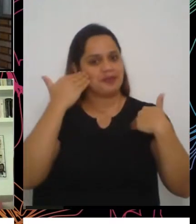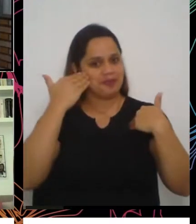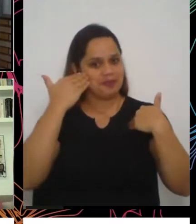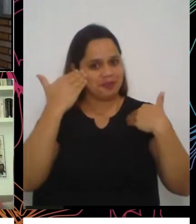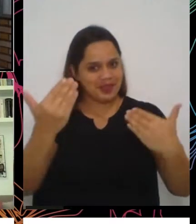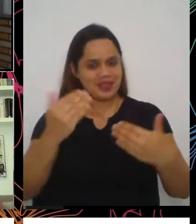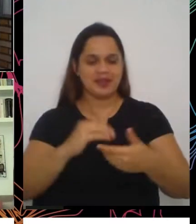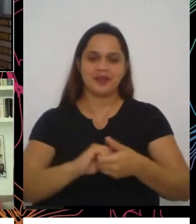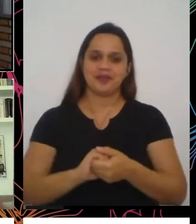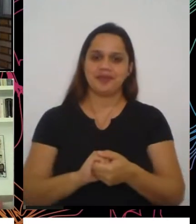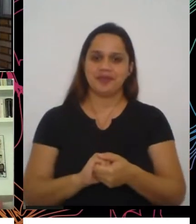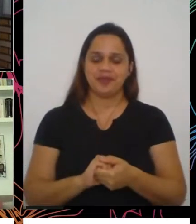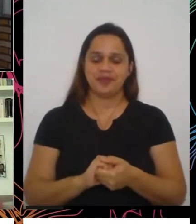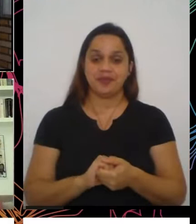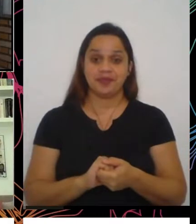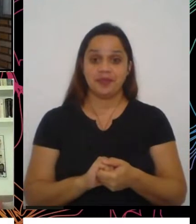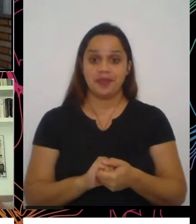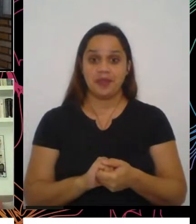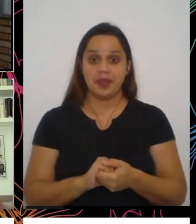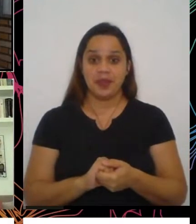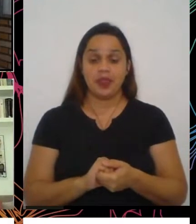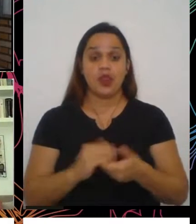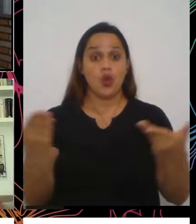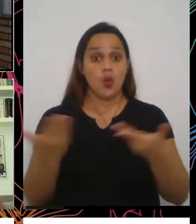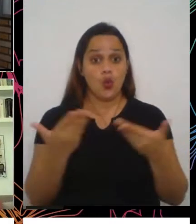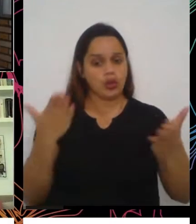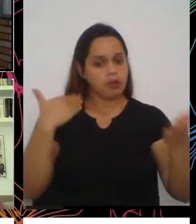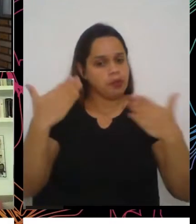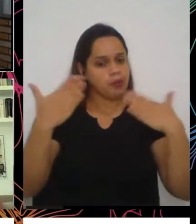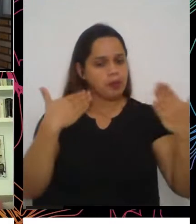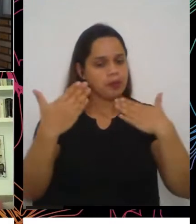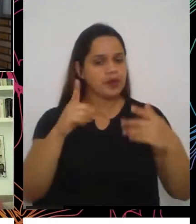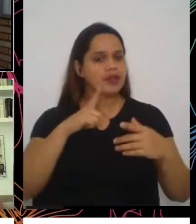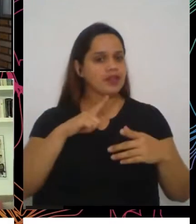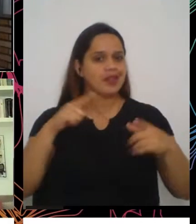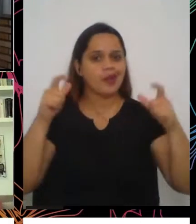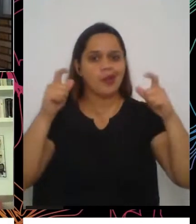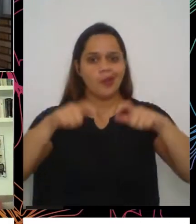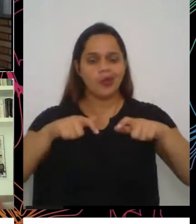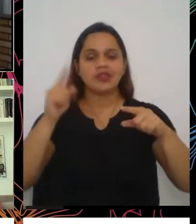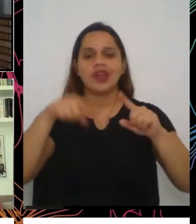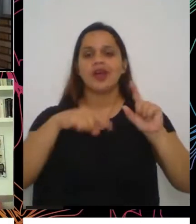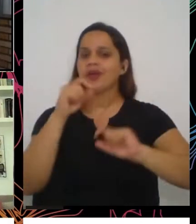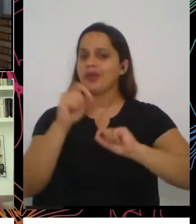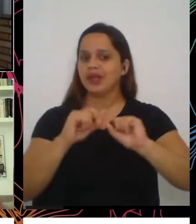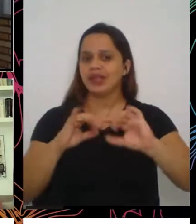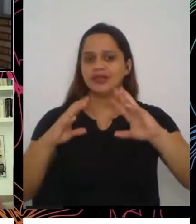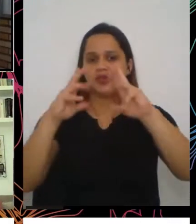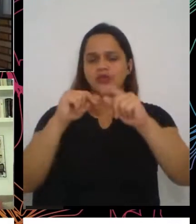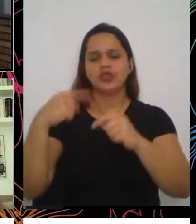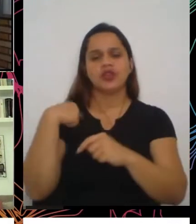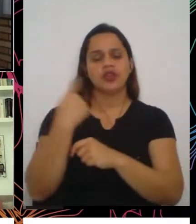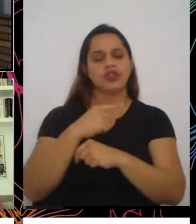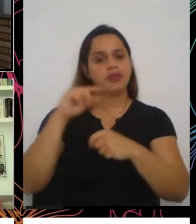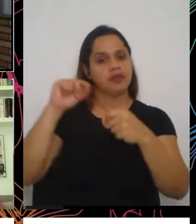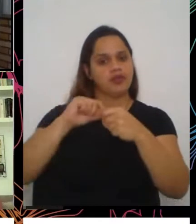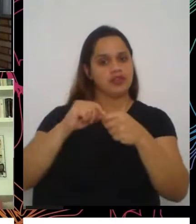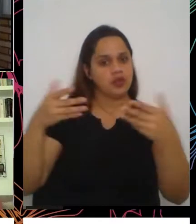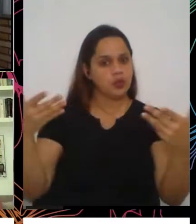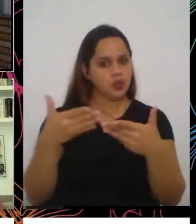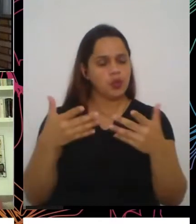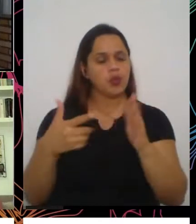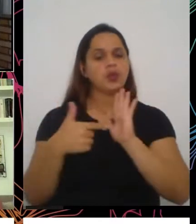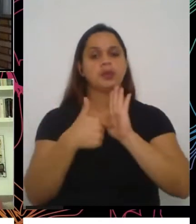conversa hoje é um desdobramento de tudo que a gente vem conversando, do que a gente vem trazendo de apontamentos